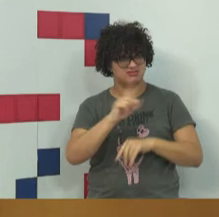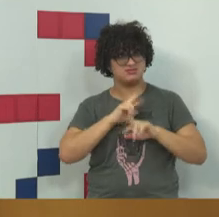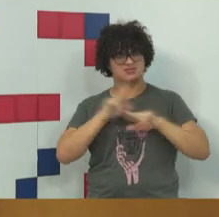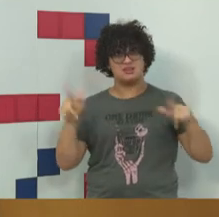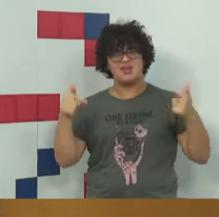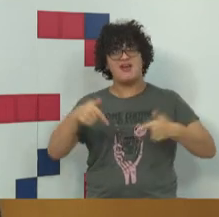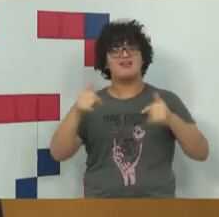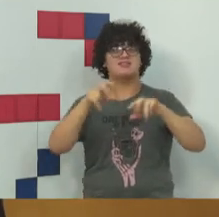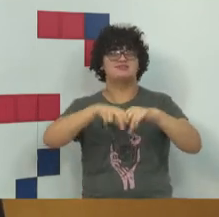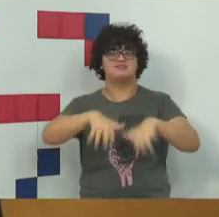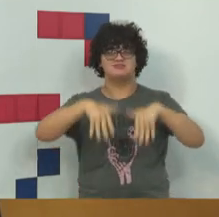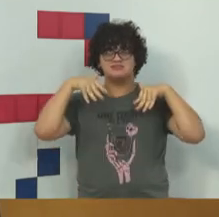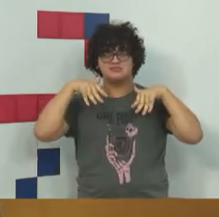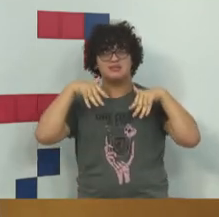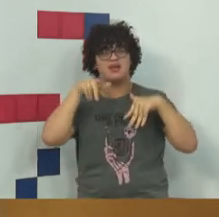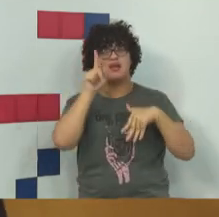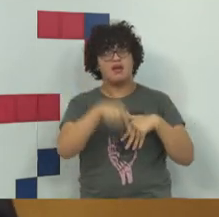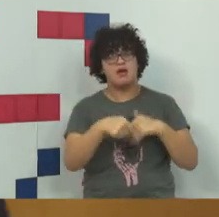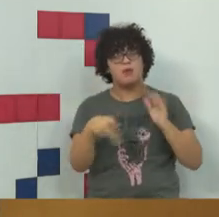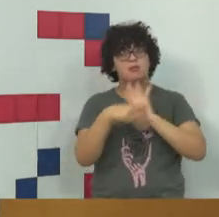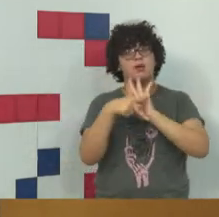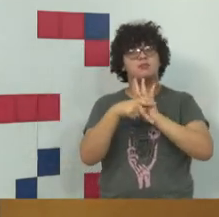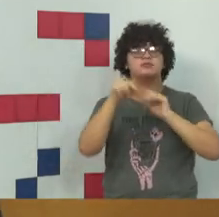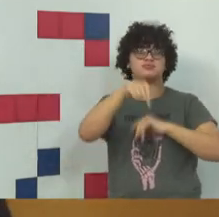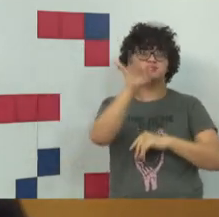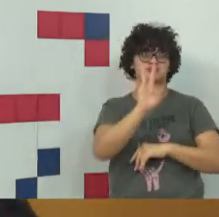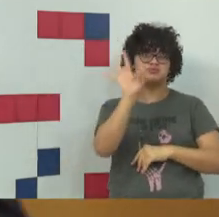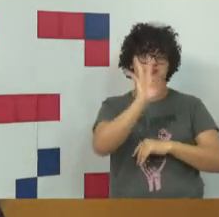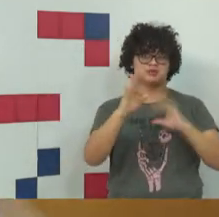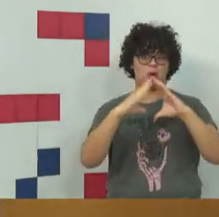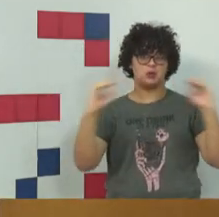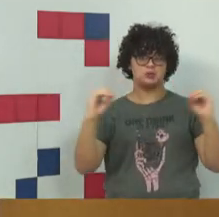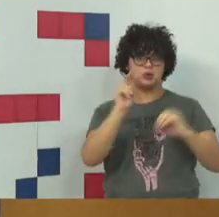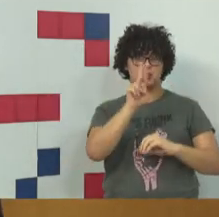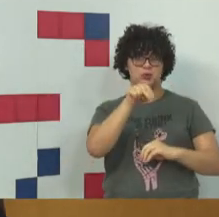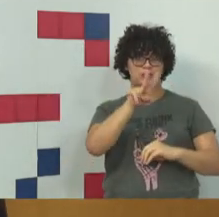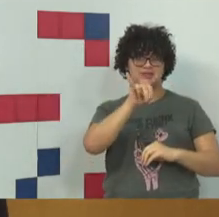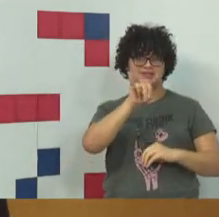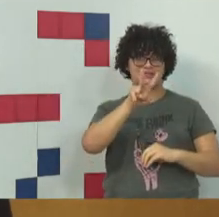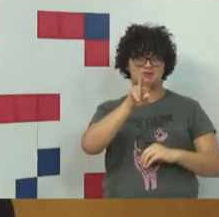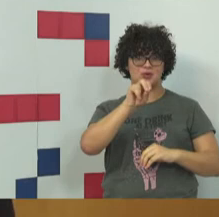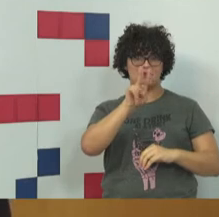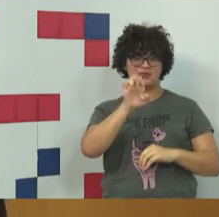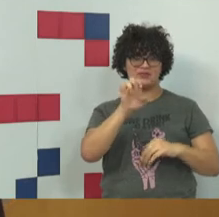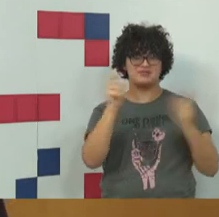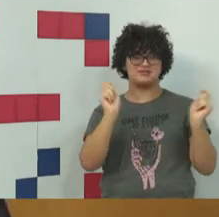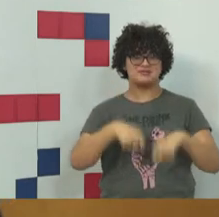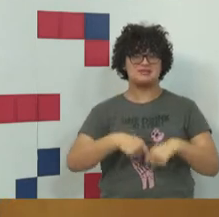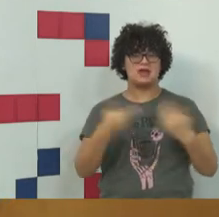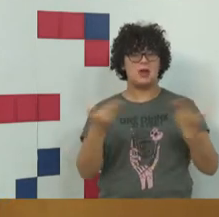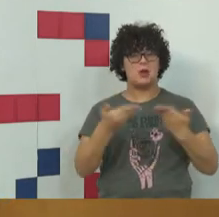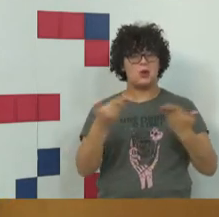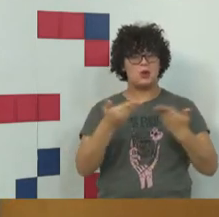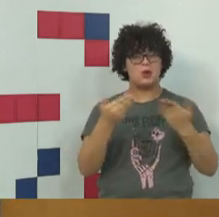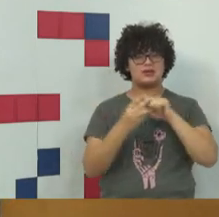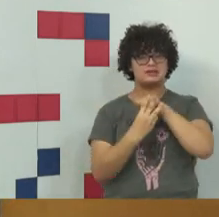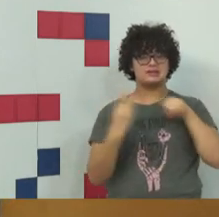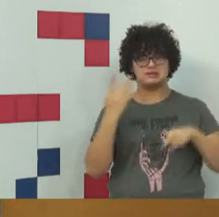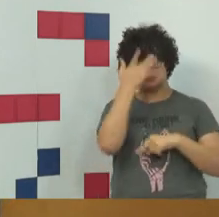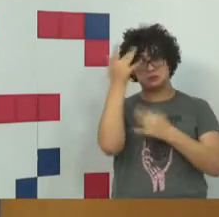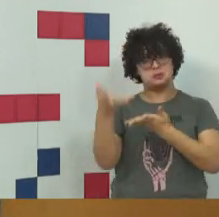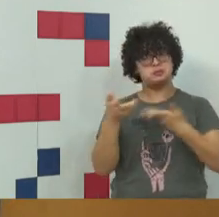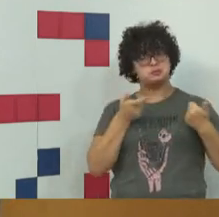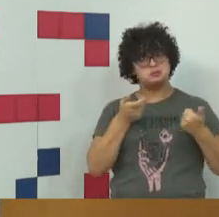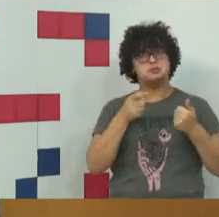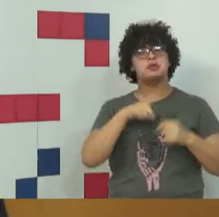aqui no auditório, auditório do Campus Vergueiro, porque nós estamos recebendo presencialmente três convidados.